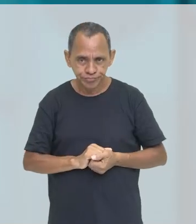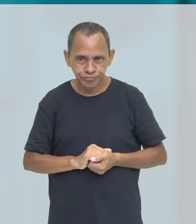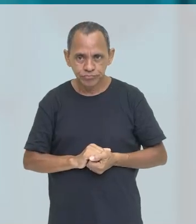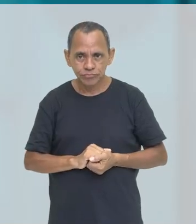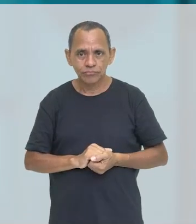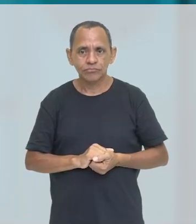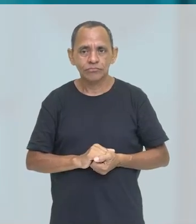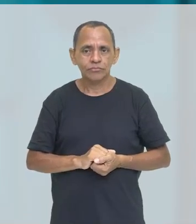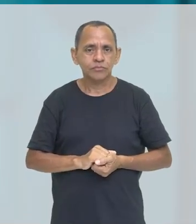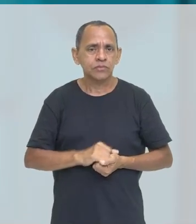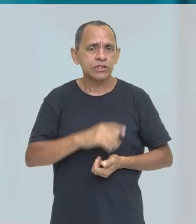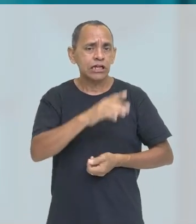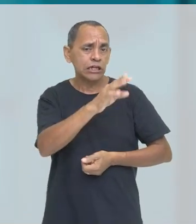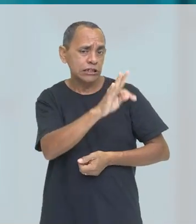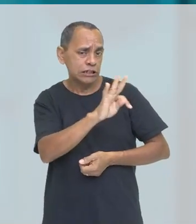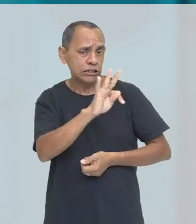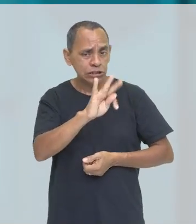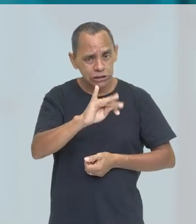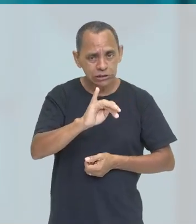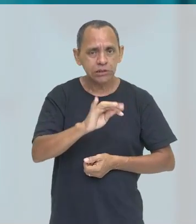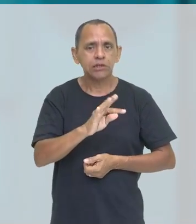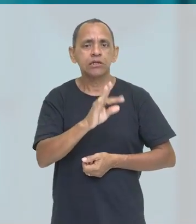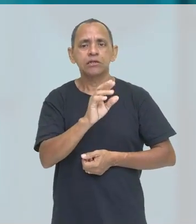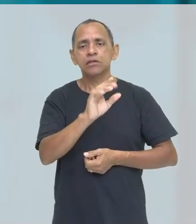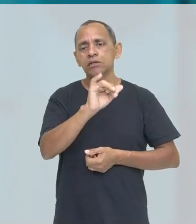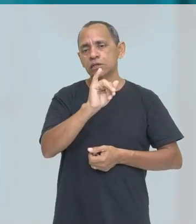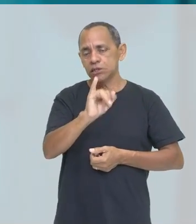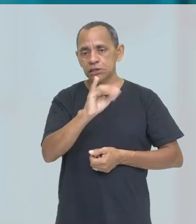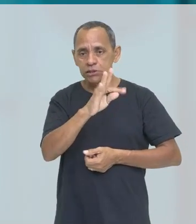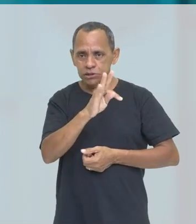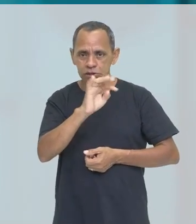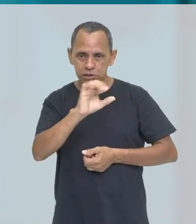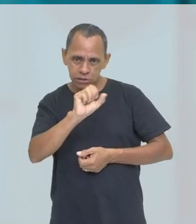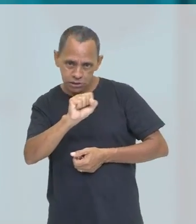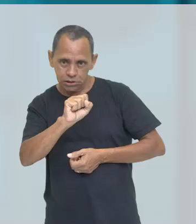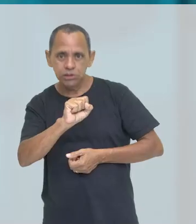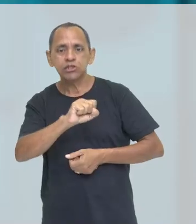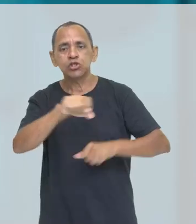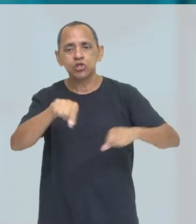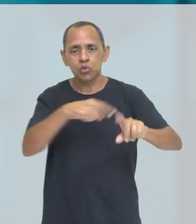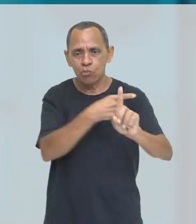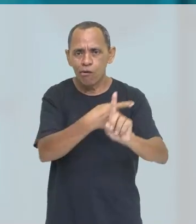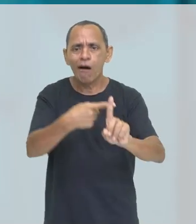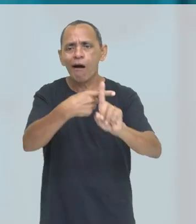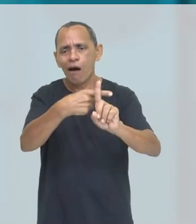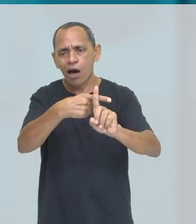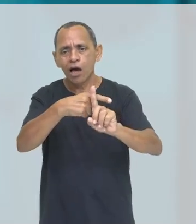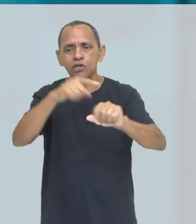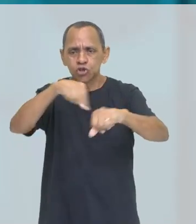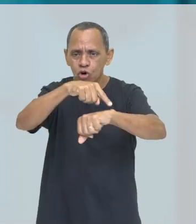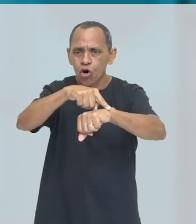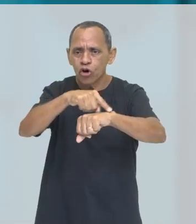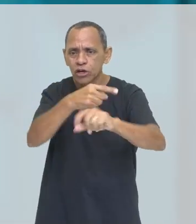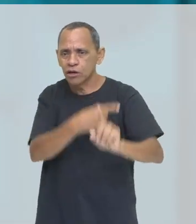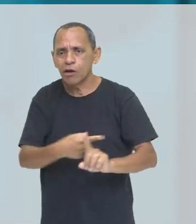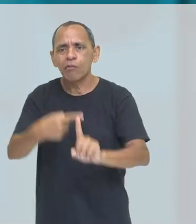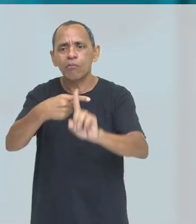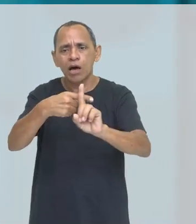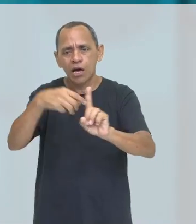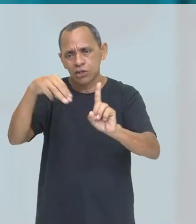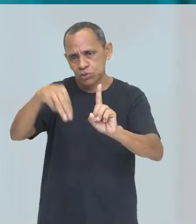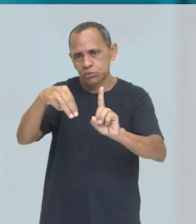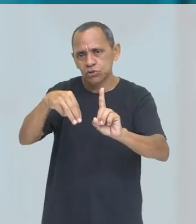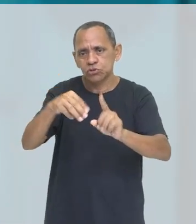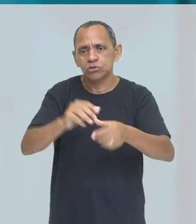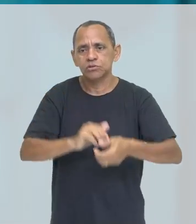nunca vai errar. A gente só fala essas outras formas, né? Porque, eventualmente, alguém pode falar isso para você e aí você não pode se